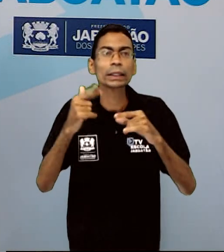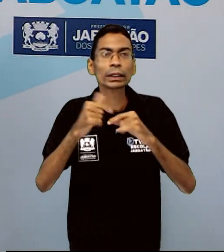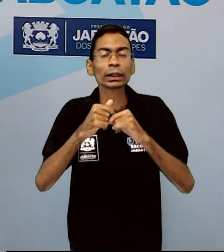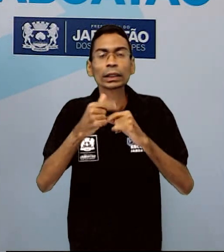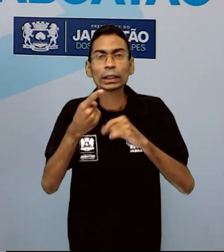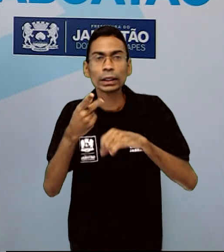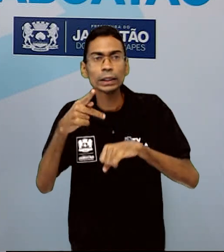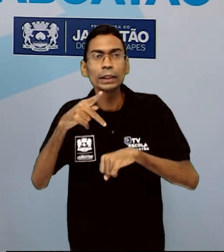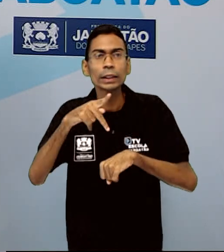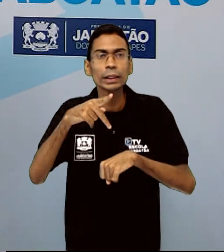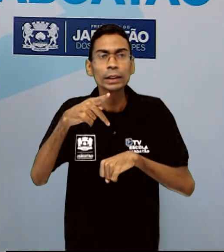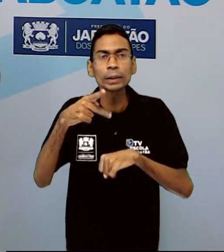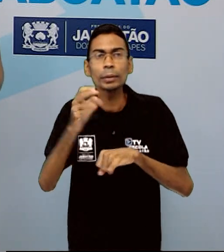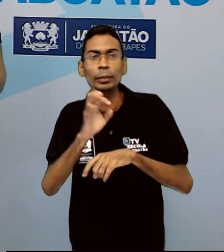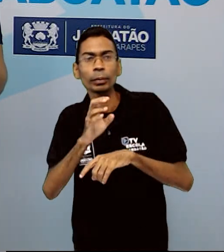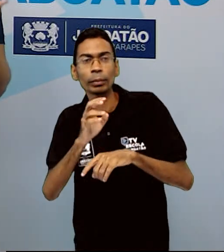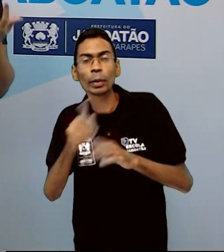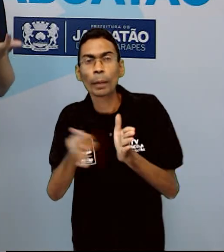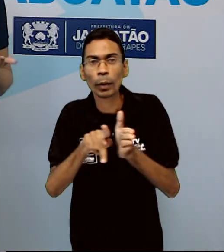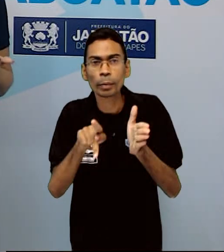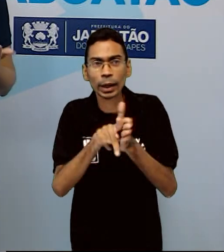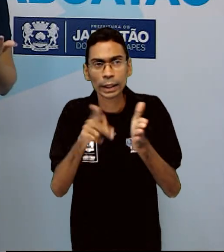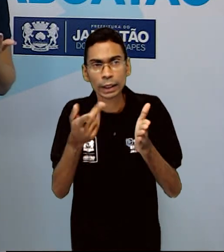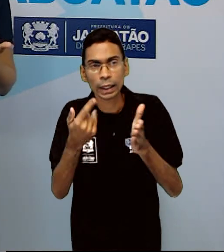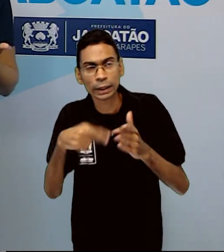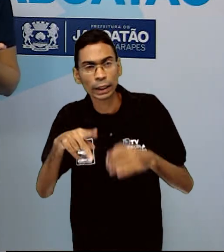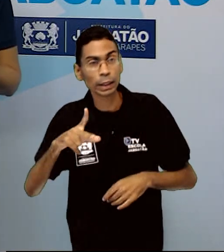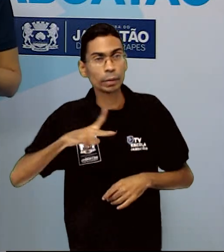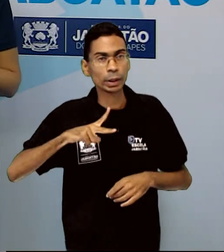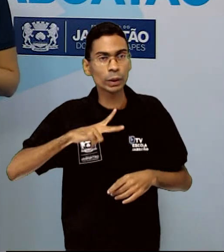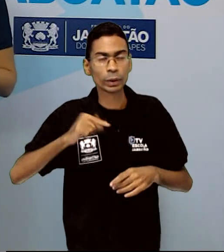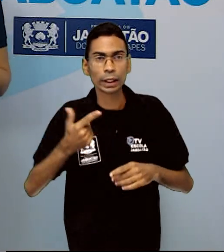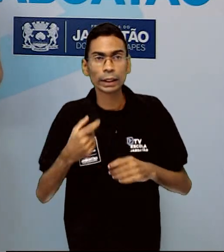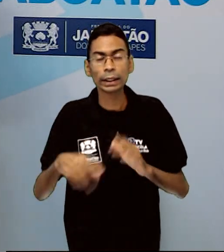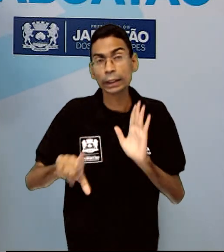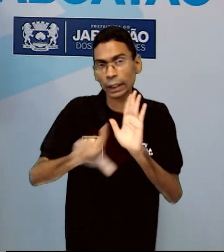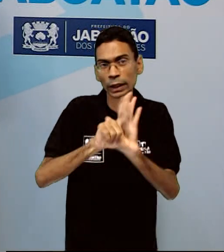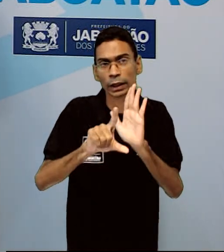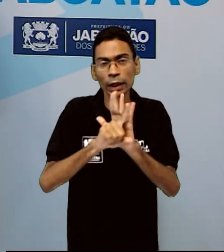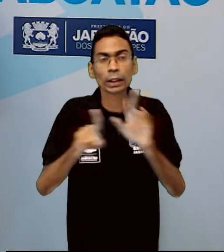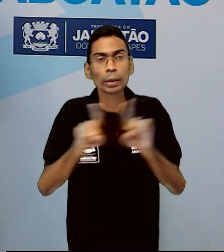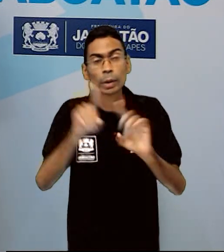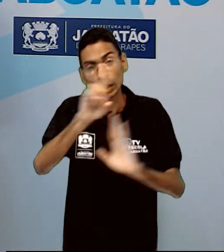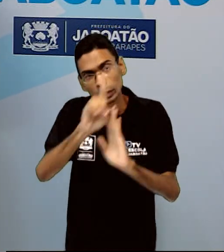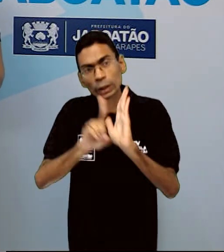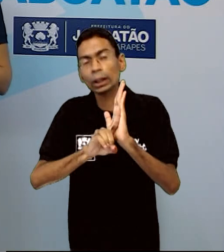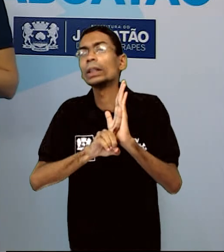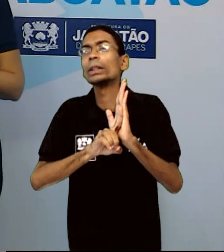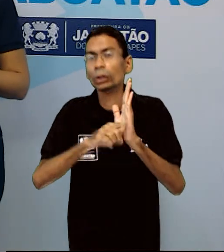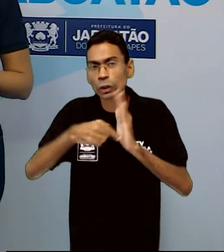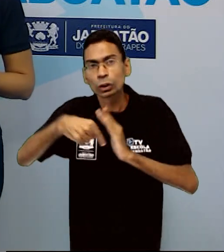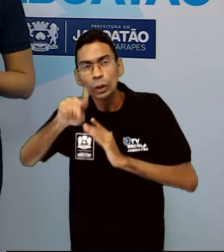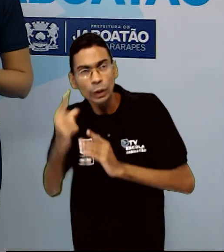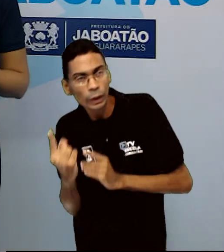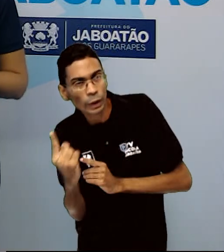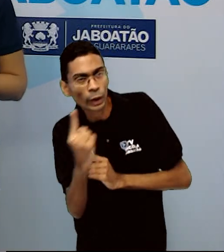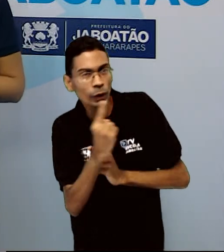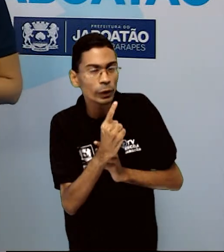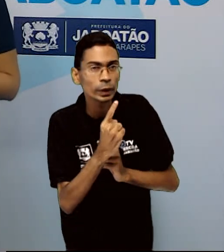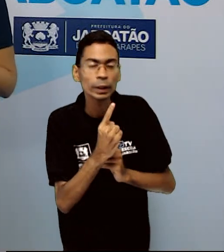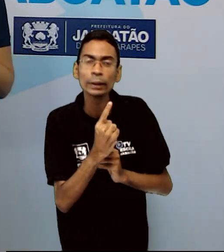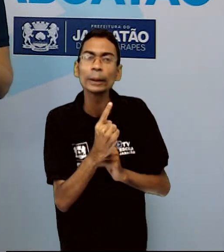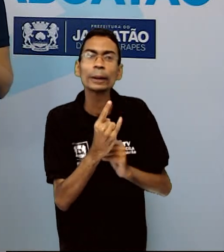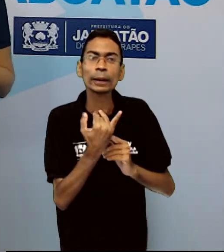e à igualdade perante a lei. Ok? Então, é o direito de ir e vir e de